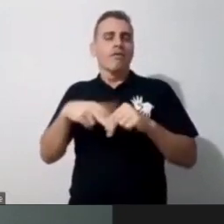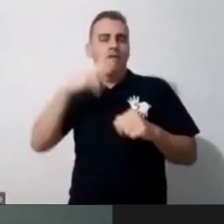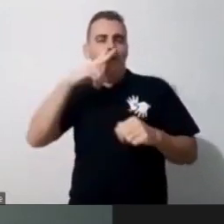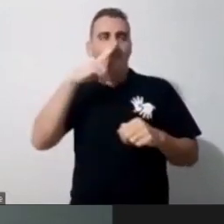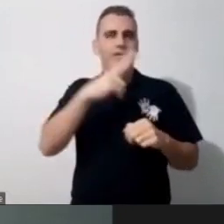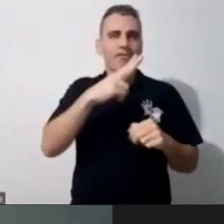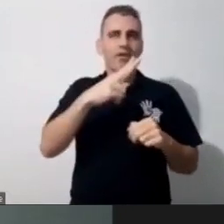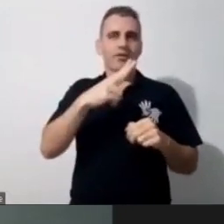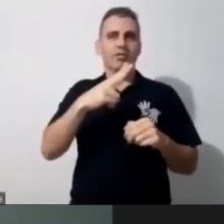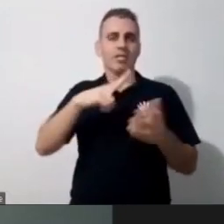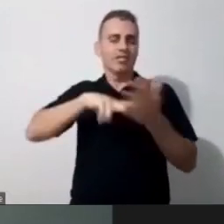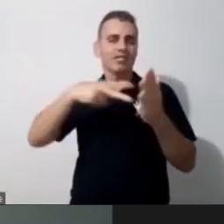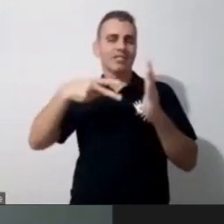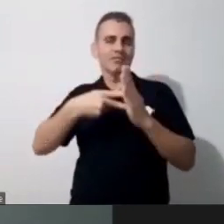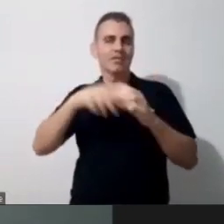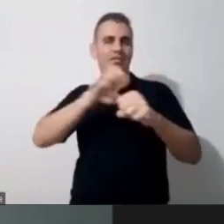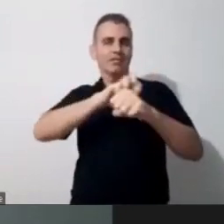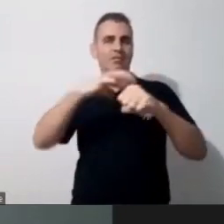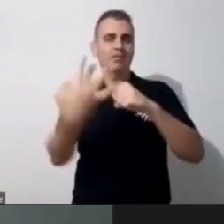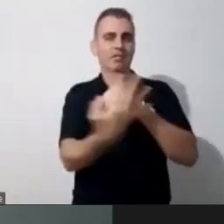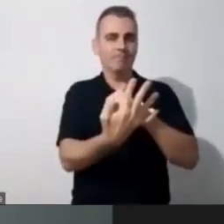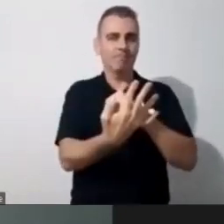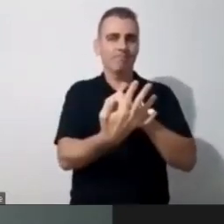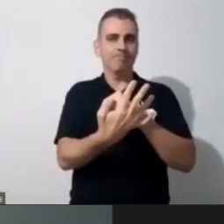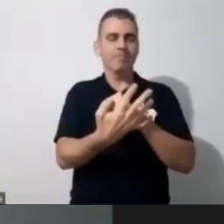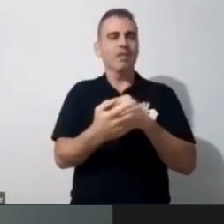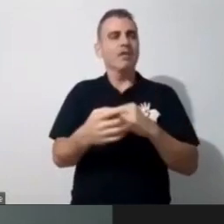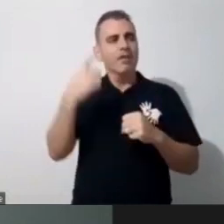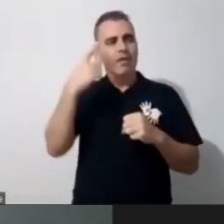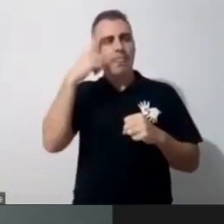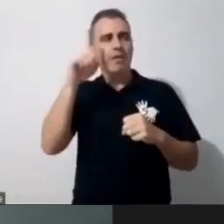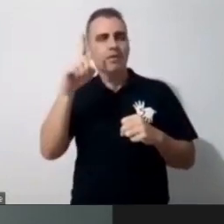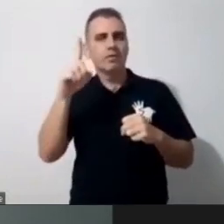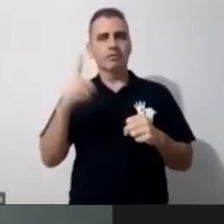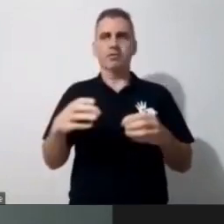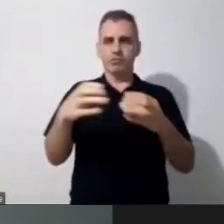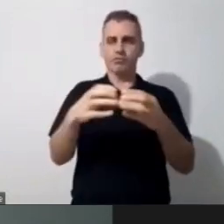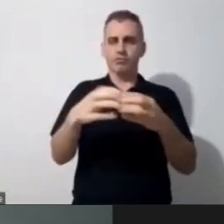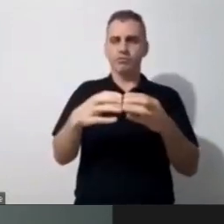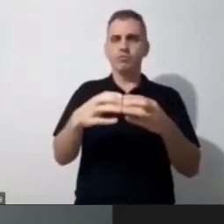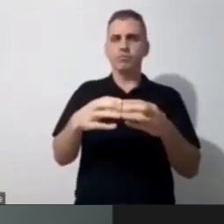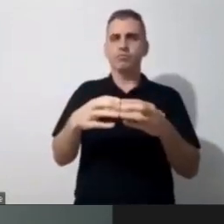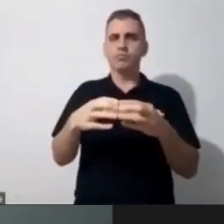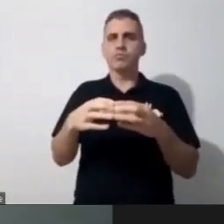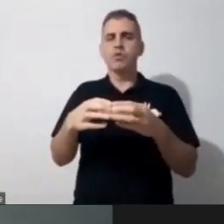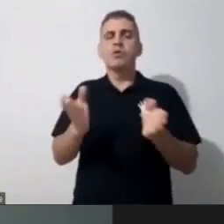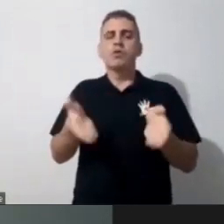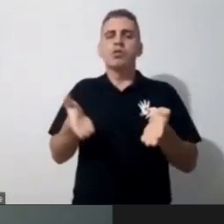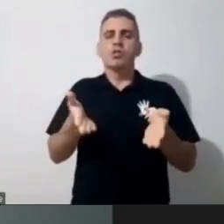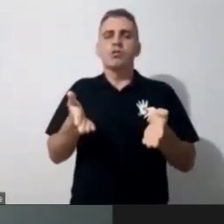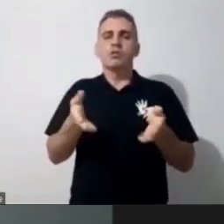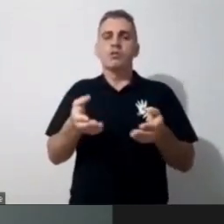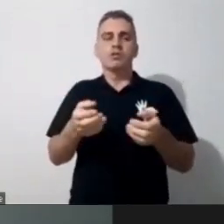pensar, assim, com a equipe que eu atuo hoje, né, o que a gente precisou de força e de coragem para que isso